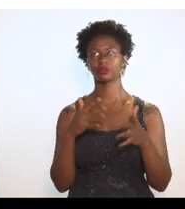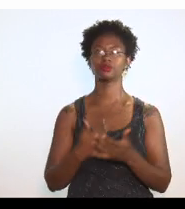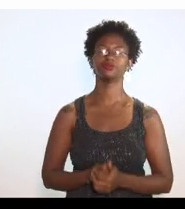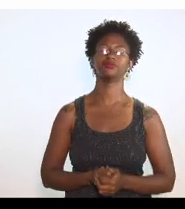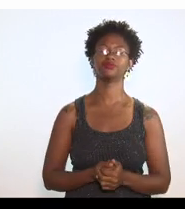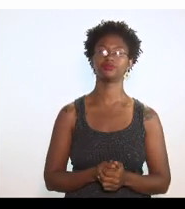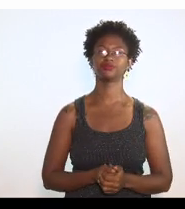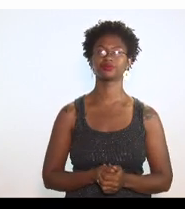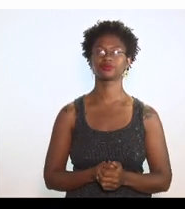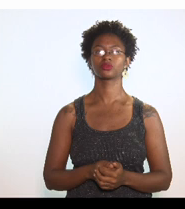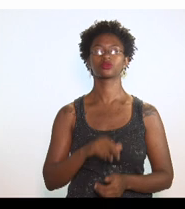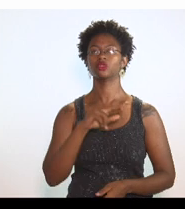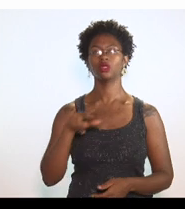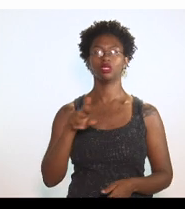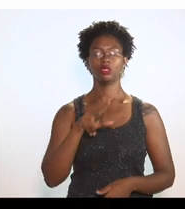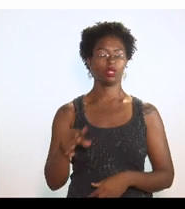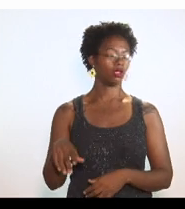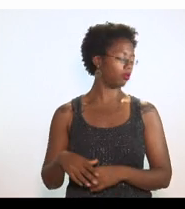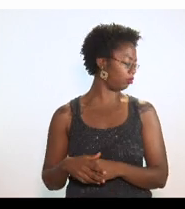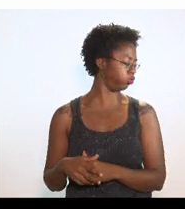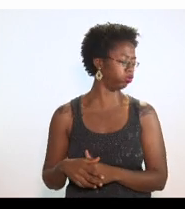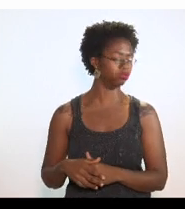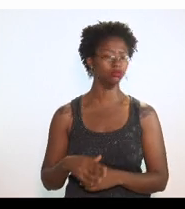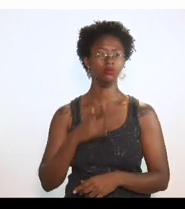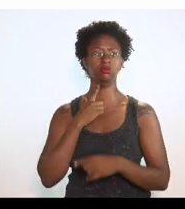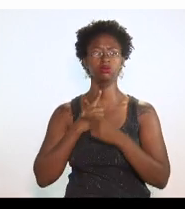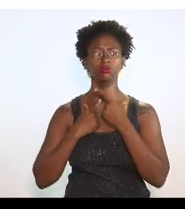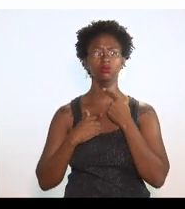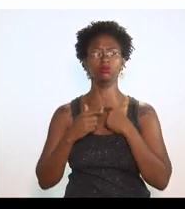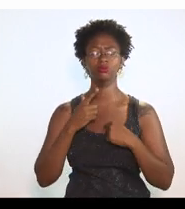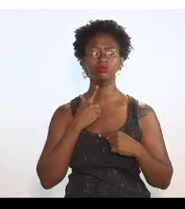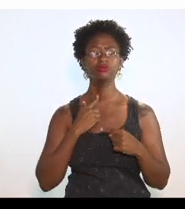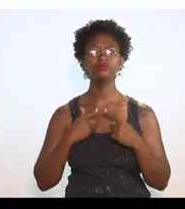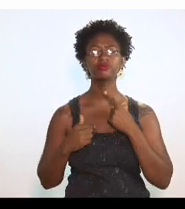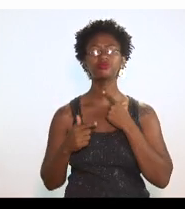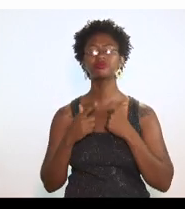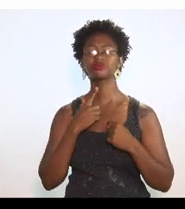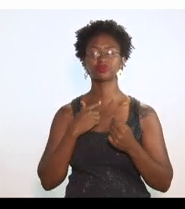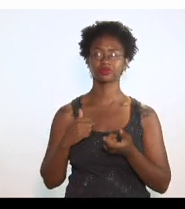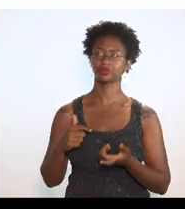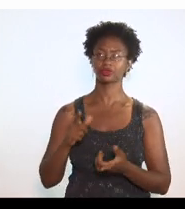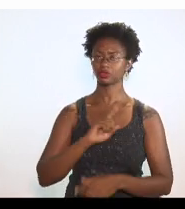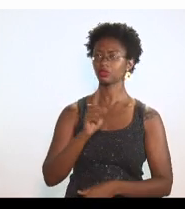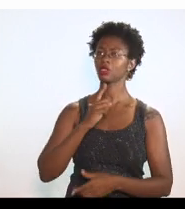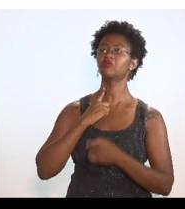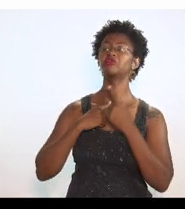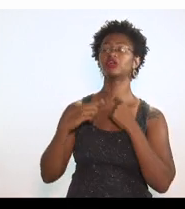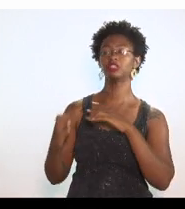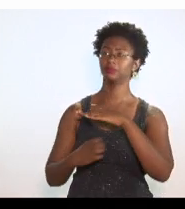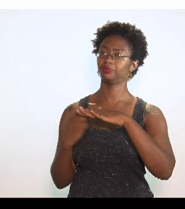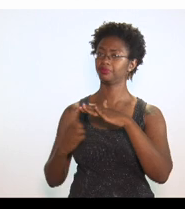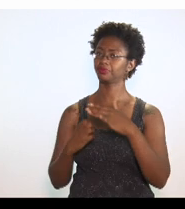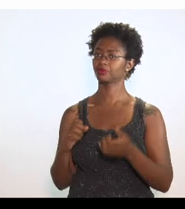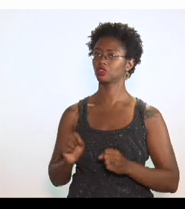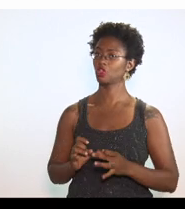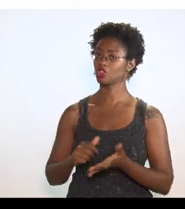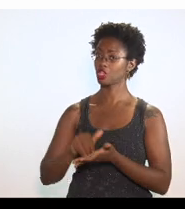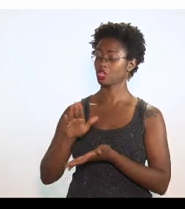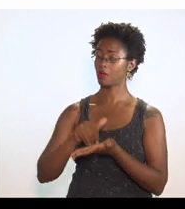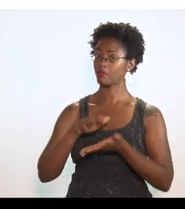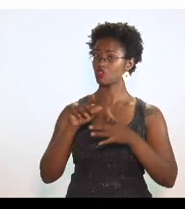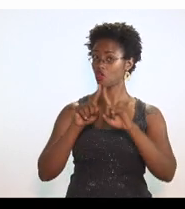intenção da empresa é demitir, muito pelo contrário, a ideia é ganhar competitividade e aumentar